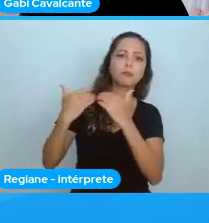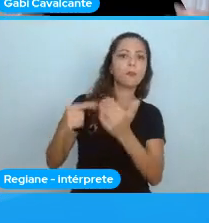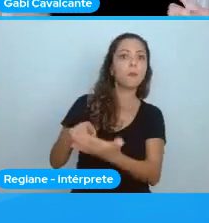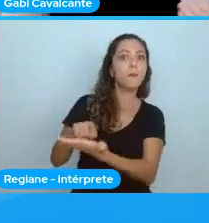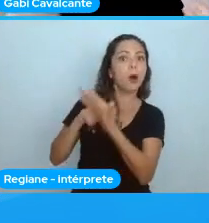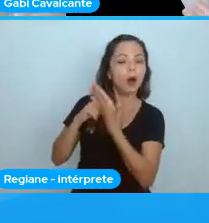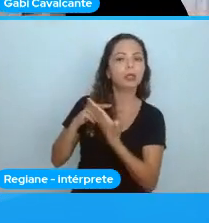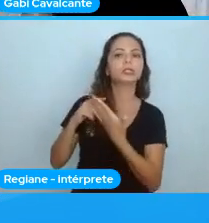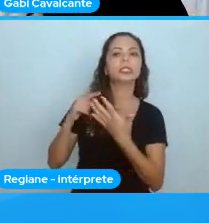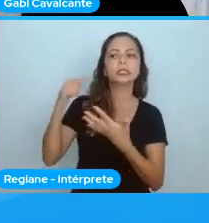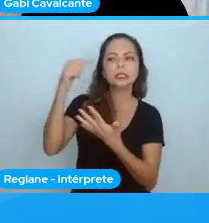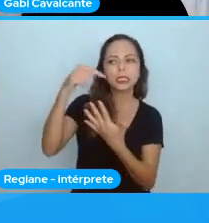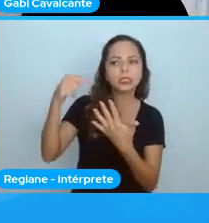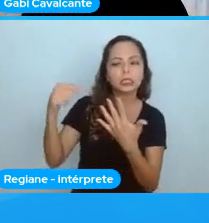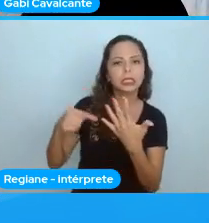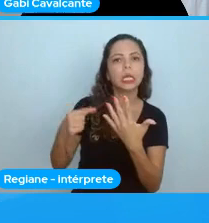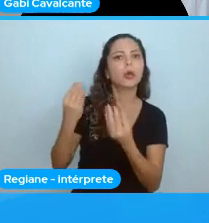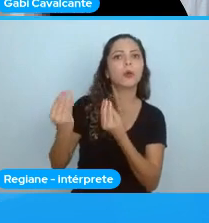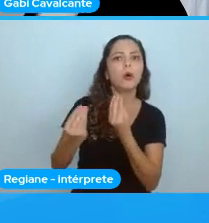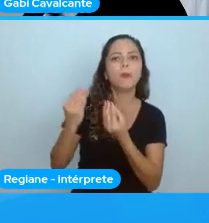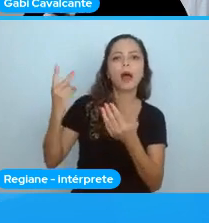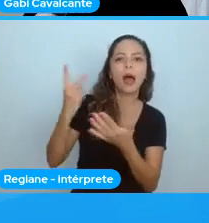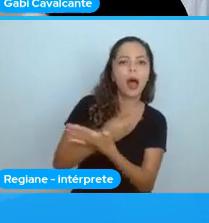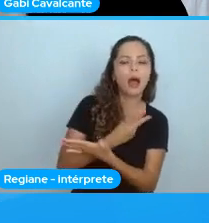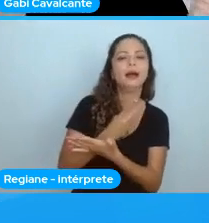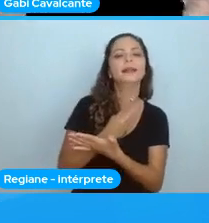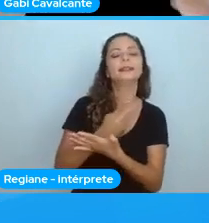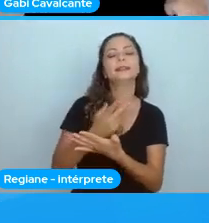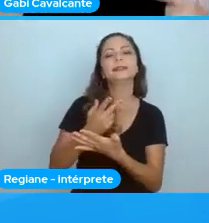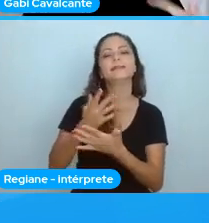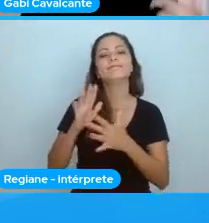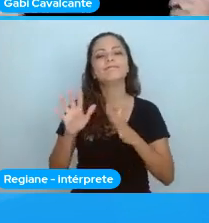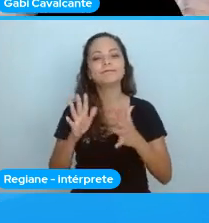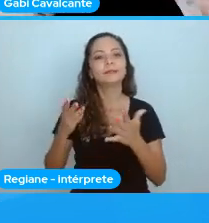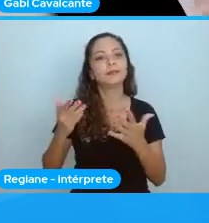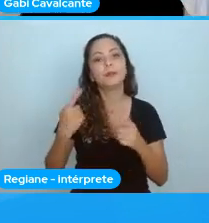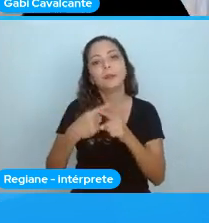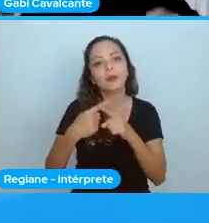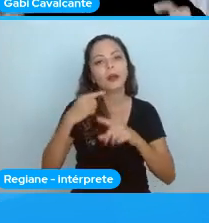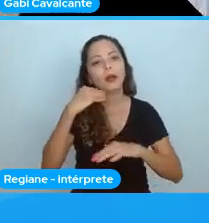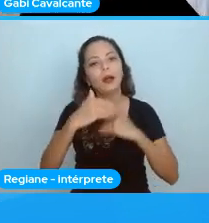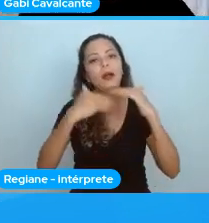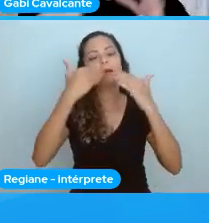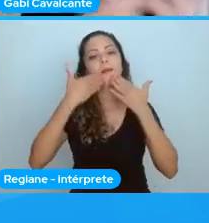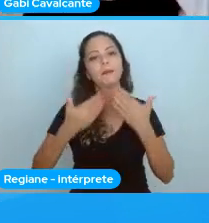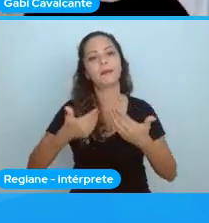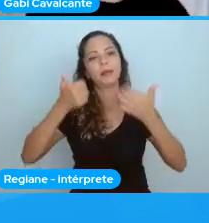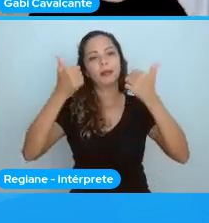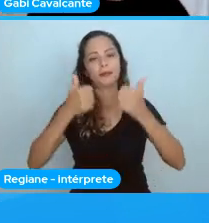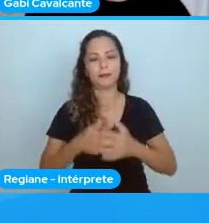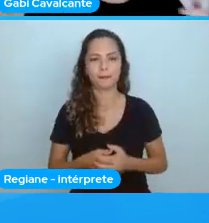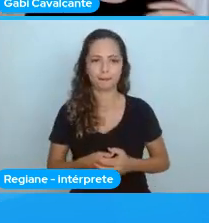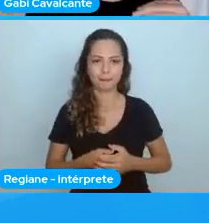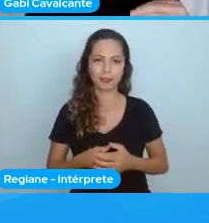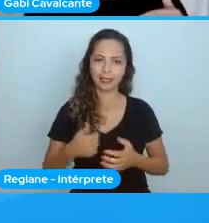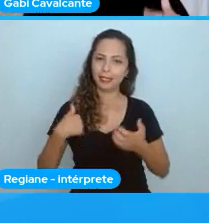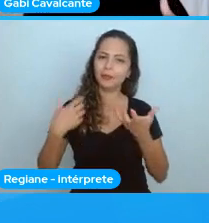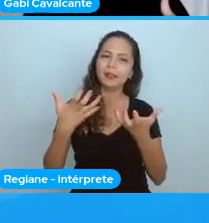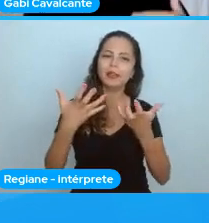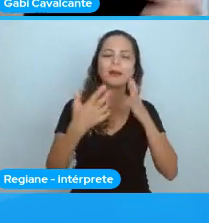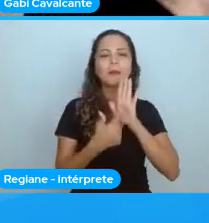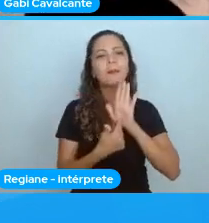E aí, eu pensei muito sobre o que falar com vocês. Porque eu pensei, ah, vou trazer algo técnico. Mas eu fiquei, ah, não. Isso aqui vai funcionar só para algumas pessoas.